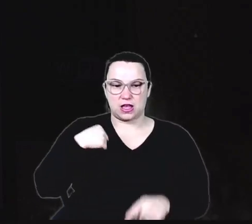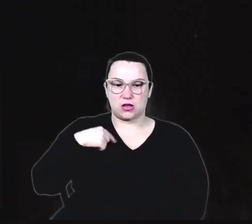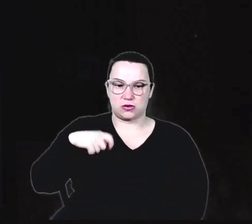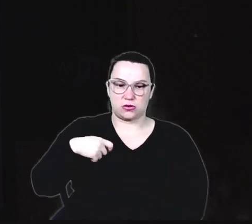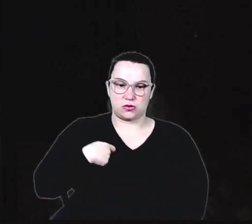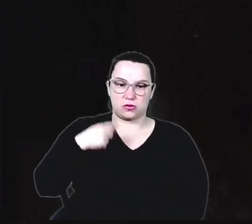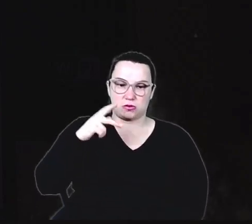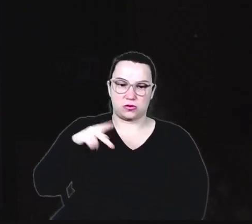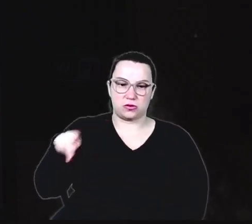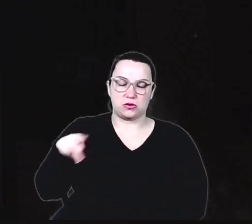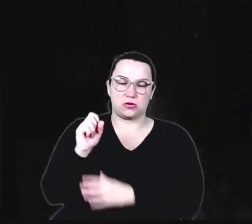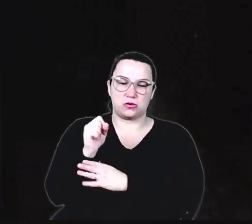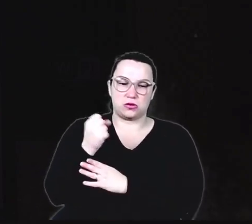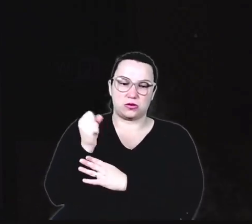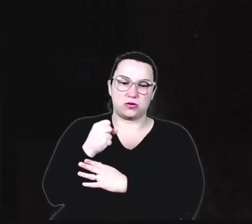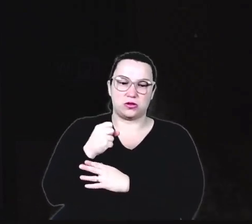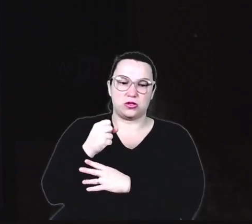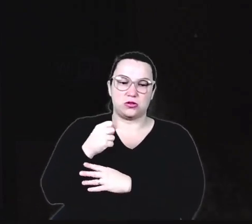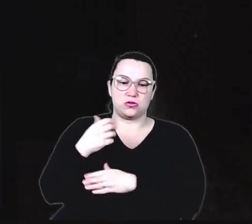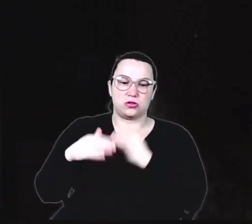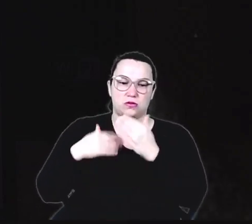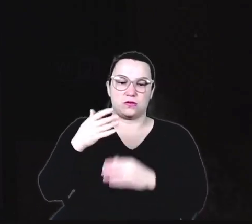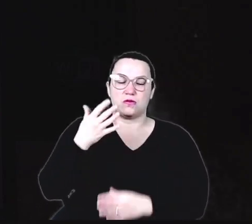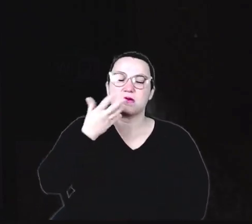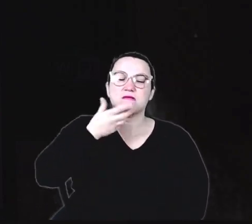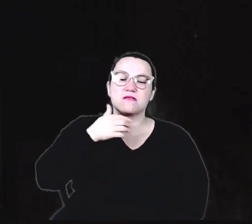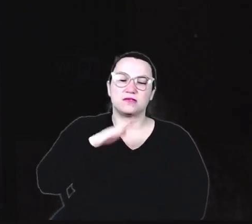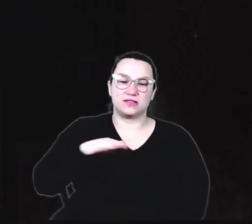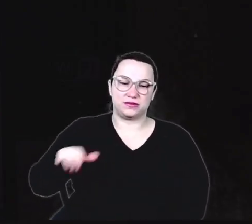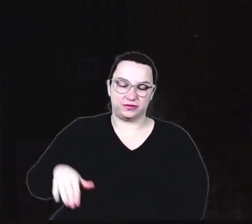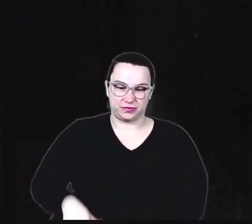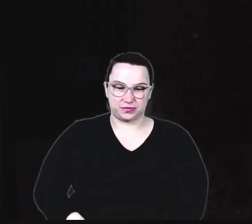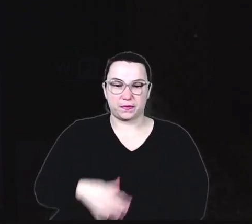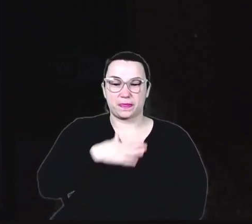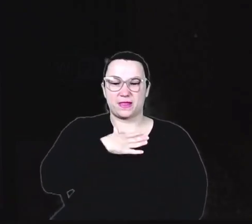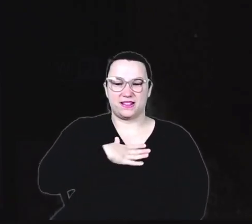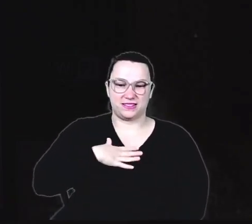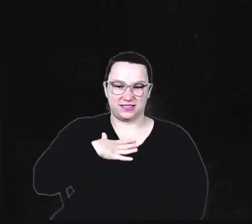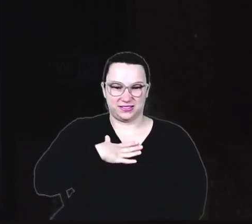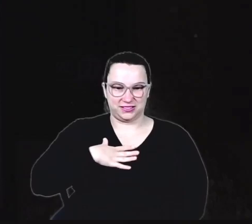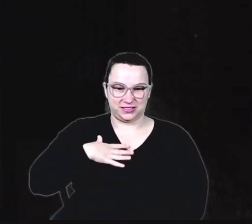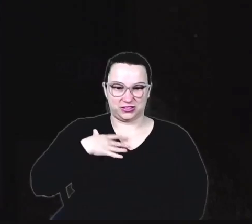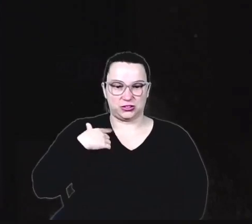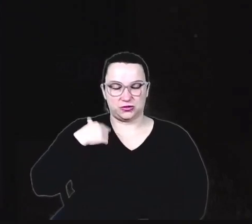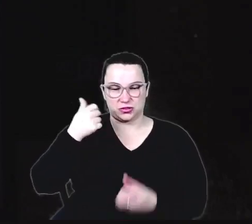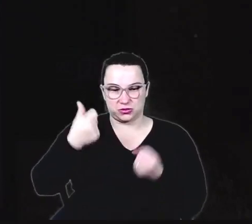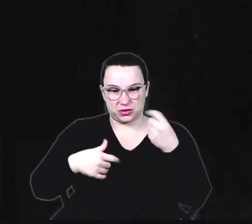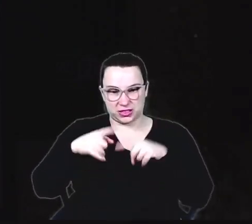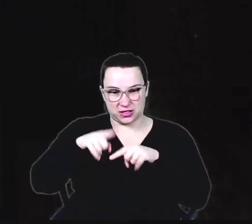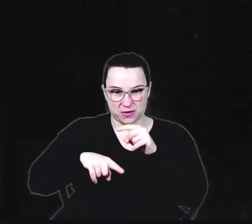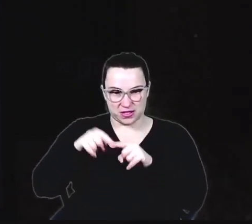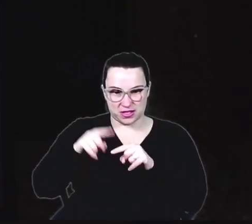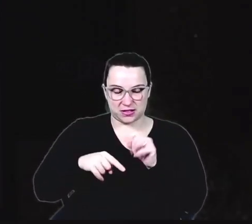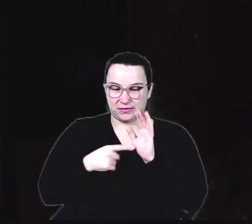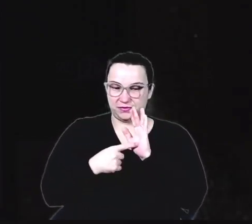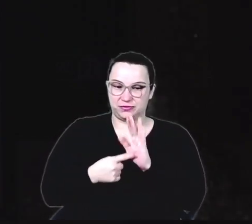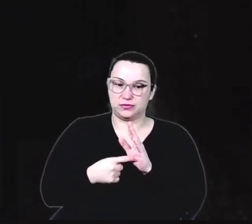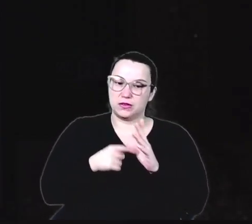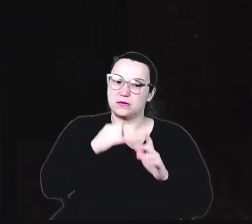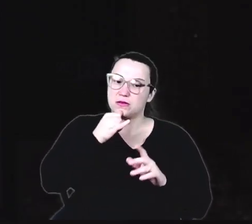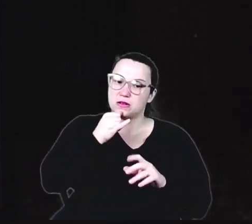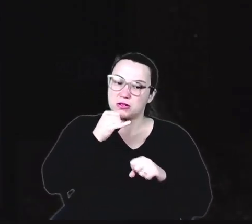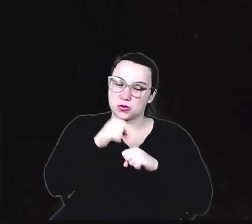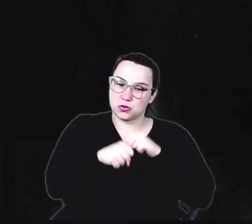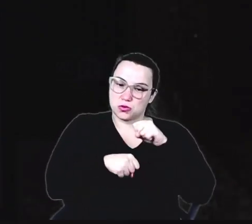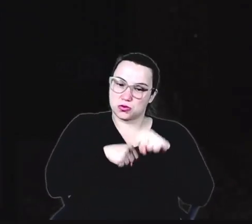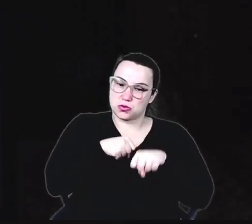terapeuta do desenvolvimento infantil. E ela gostou muito desses materiais. Eu vou explicar um pouquinho para vocês. Essa bicicleta feita de cano de